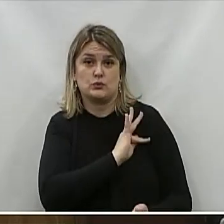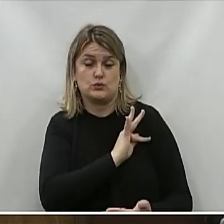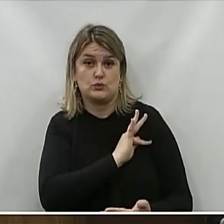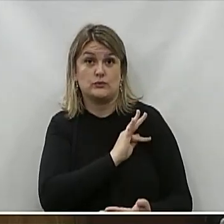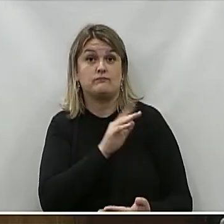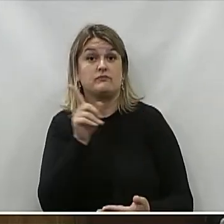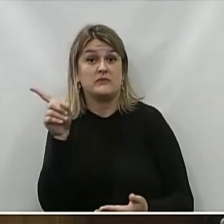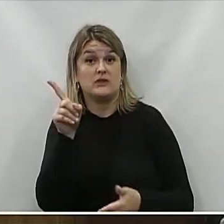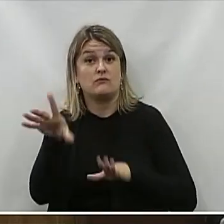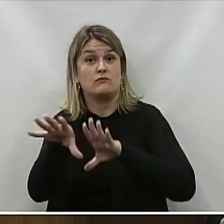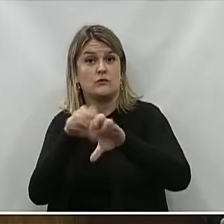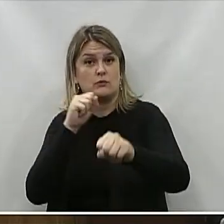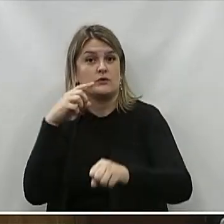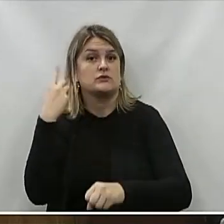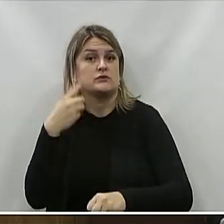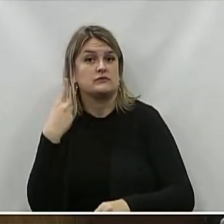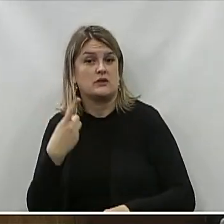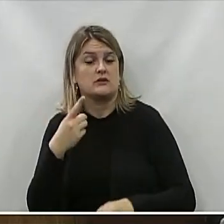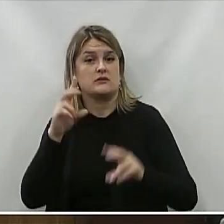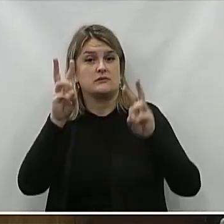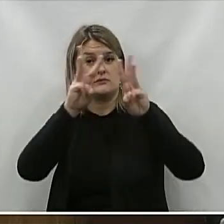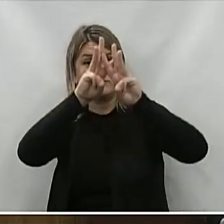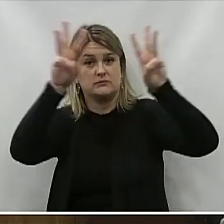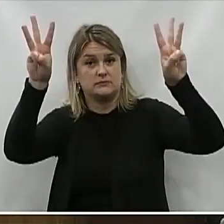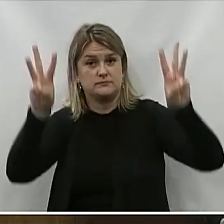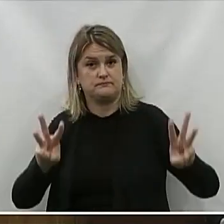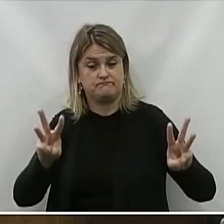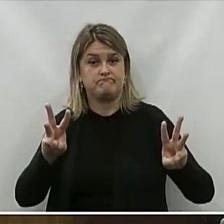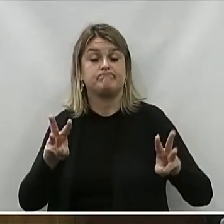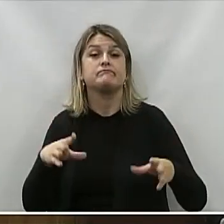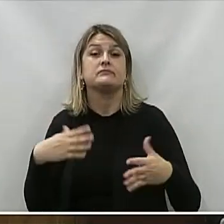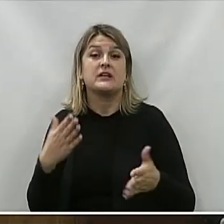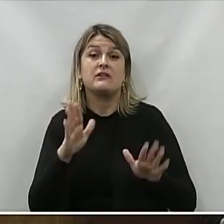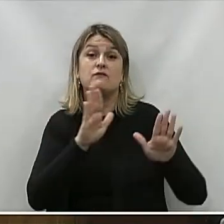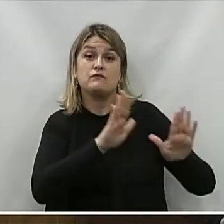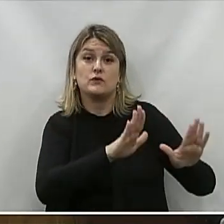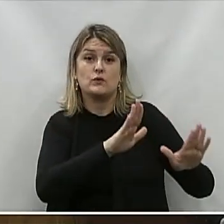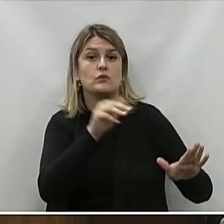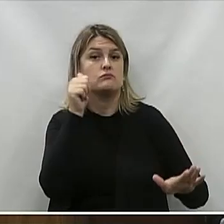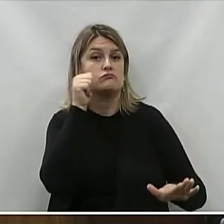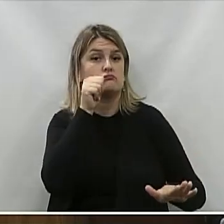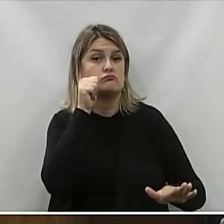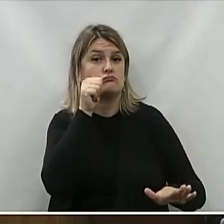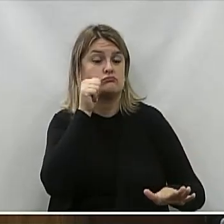Advogado Pela Universidade Federal Do Paraná Deixou Viúva A senhora Aldair